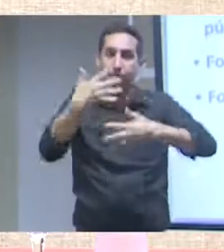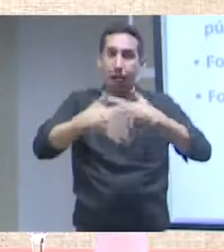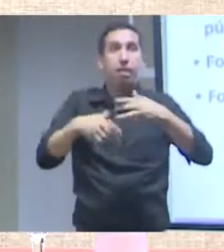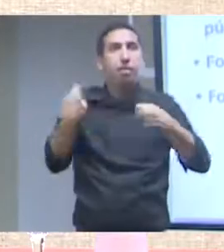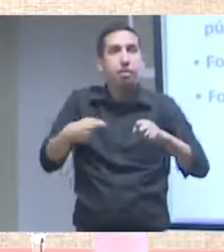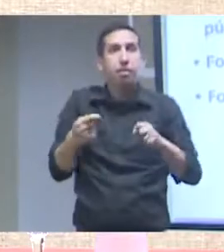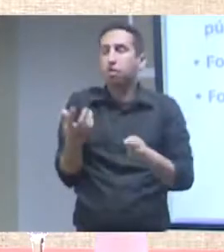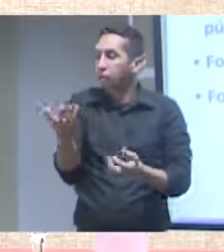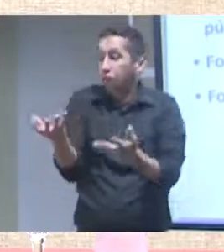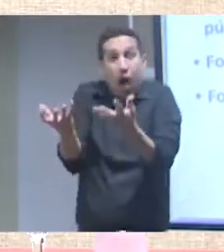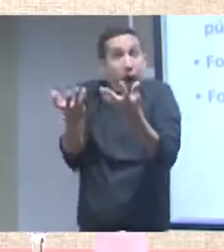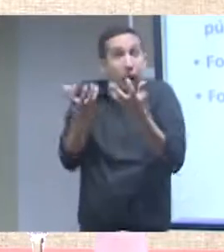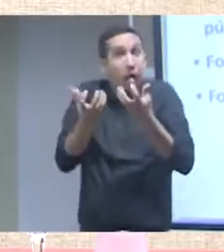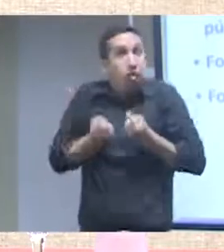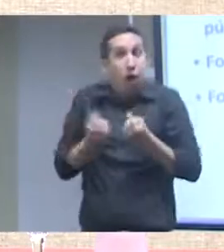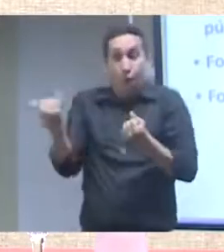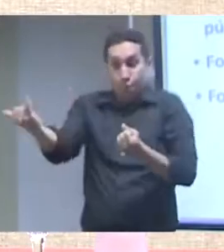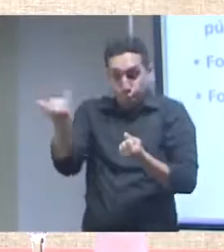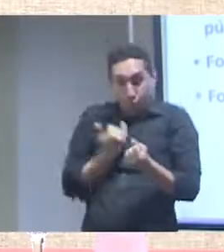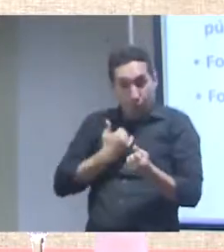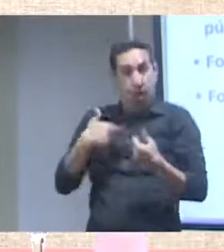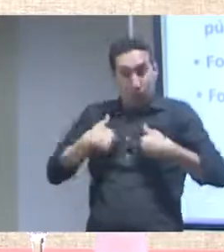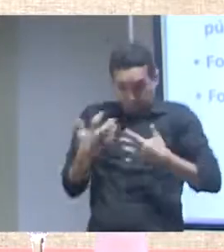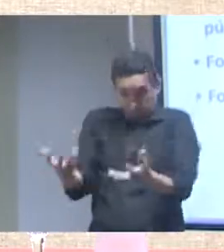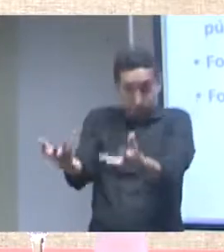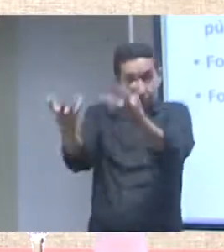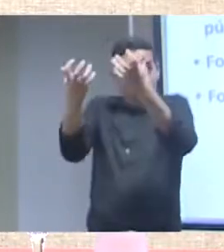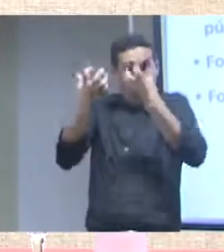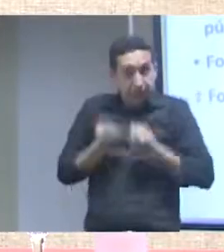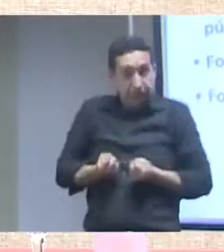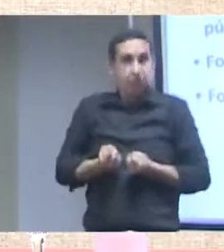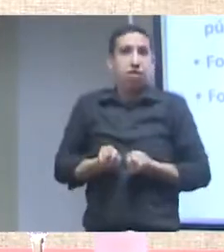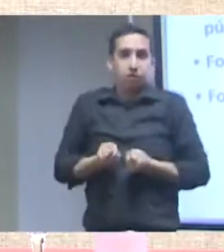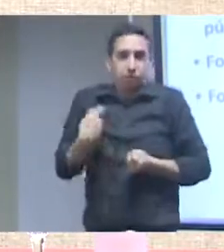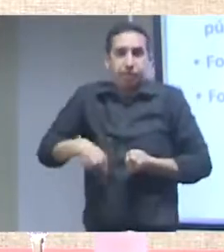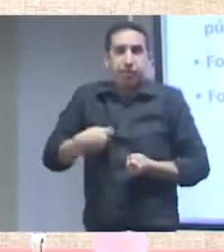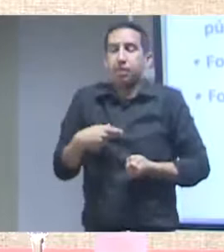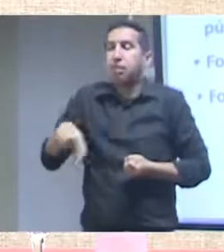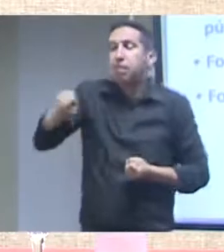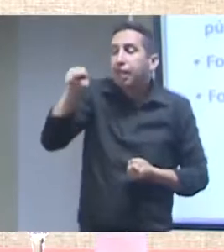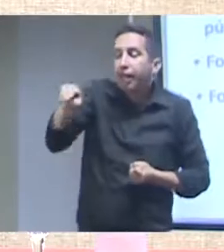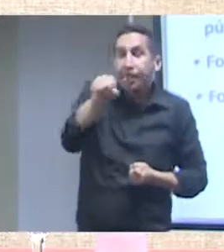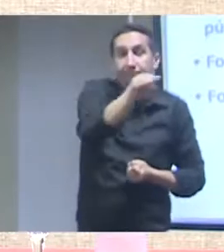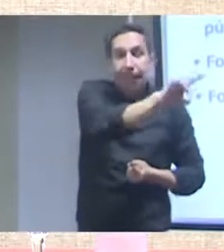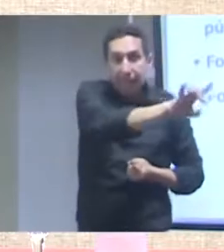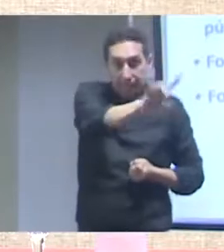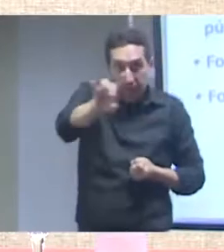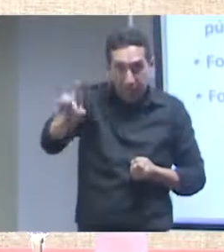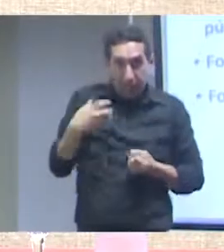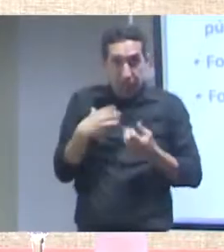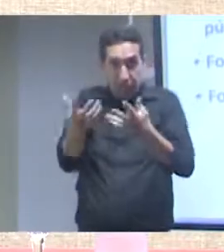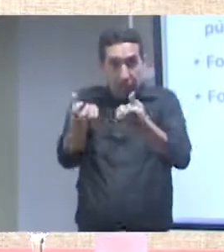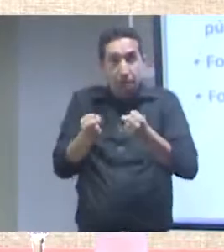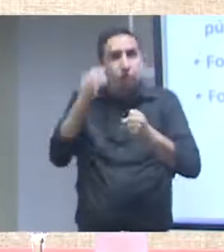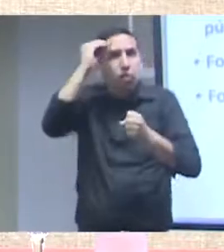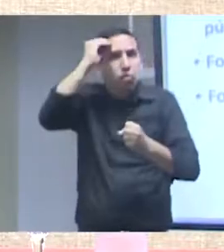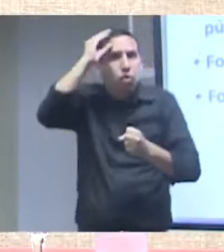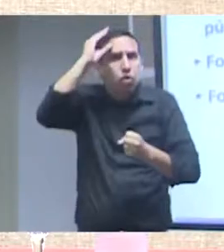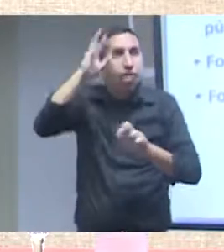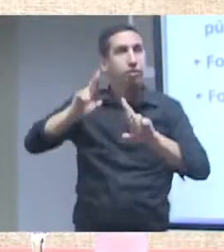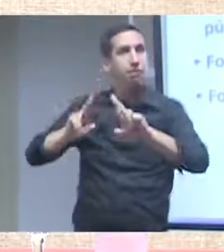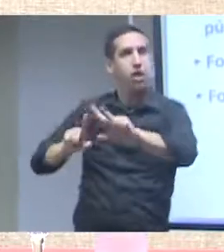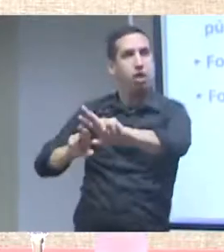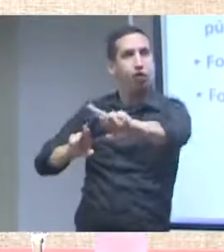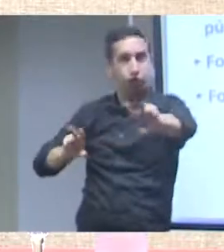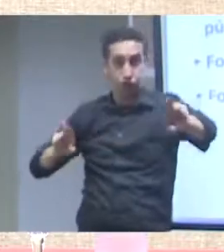falou de ter dessas populações que têm tipos de conhecimentos distintos, acessos distintos